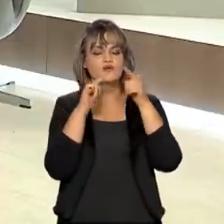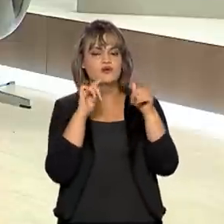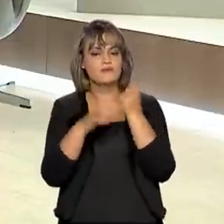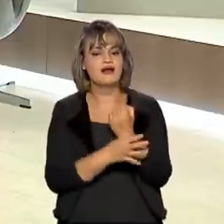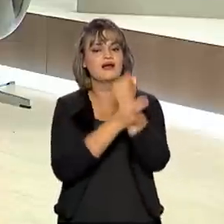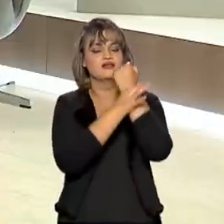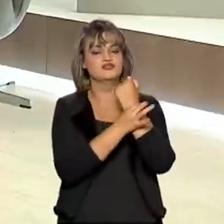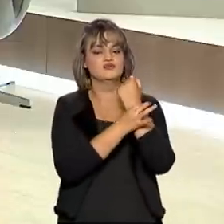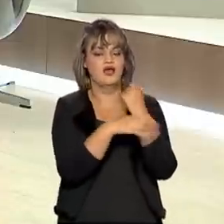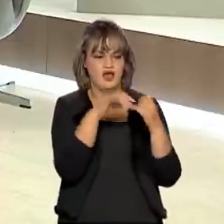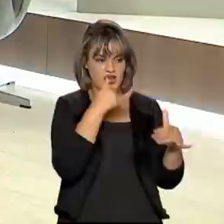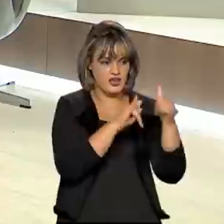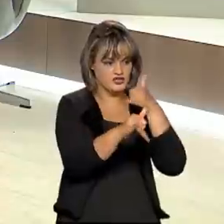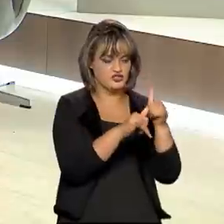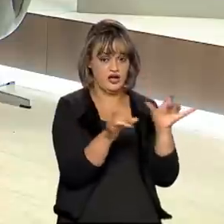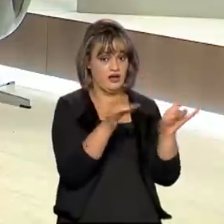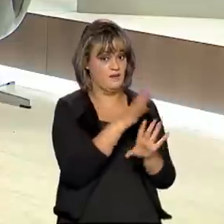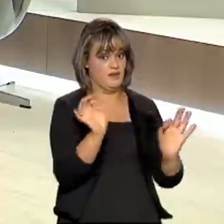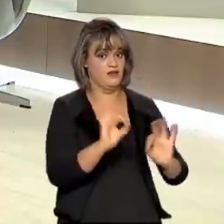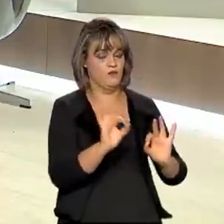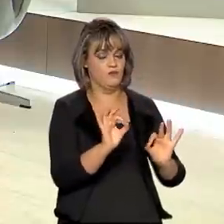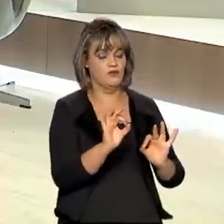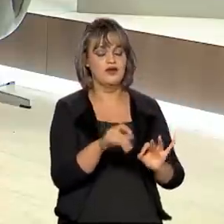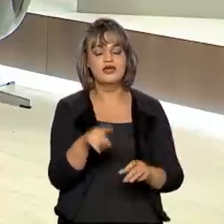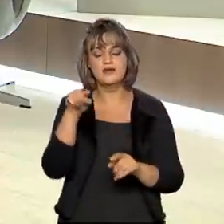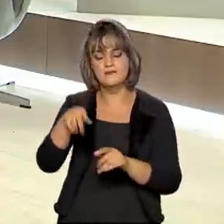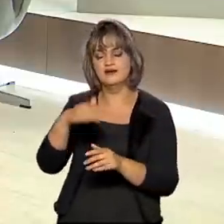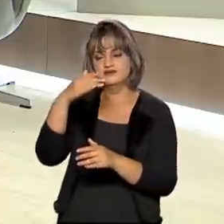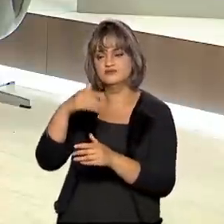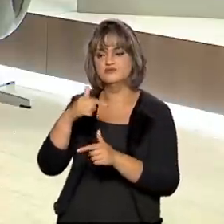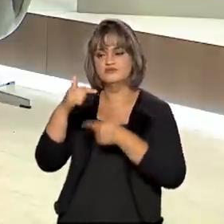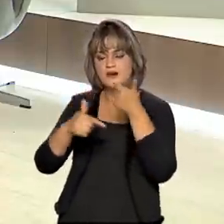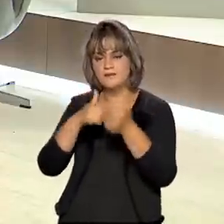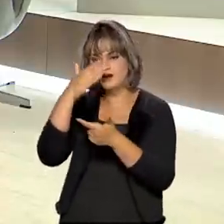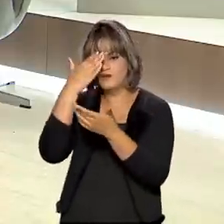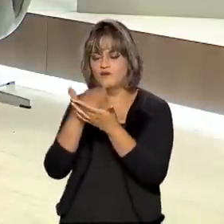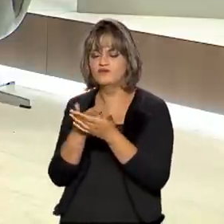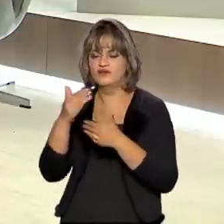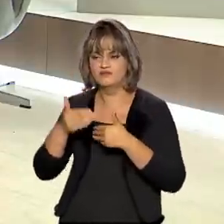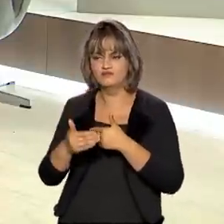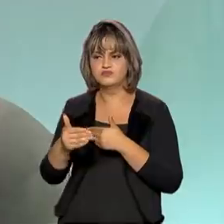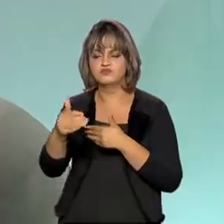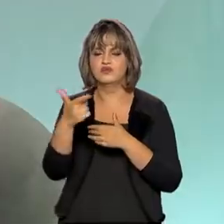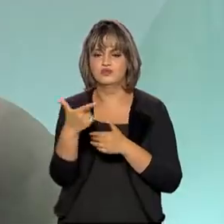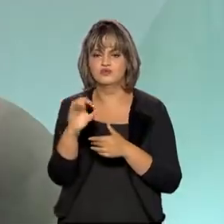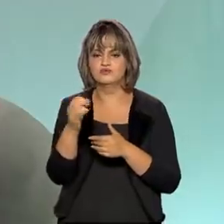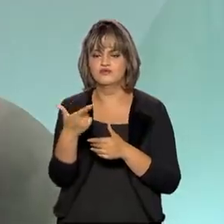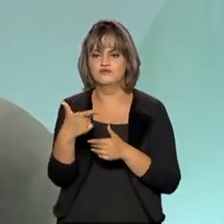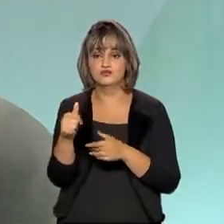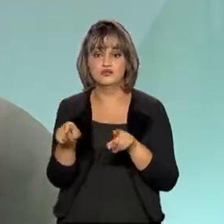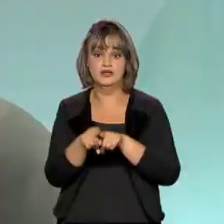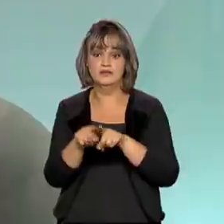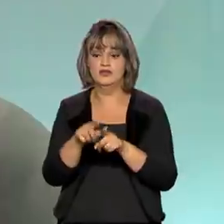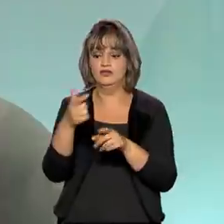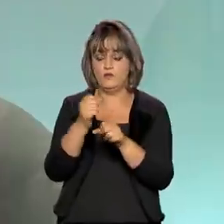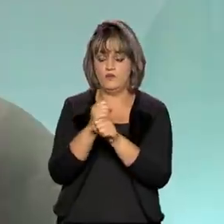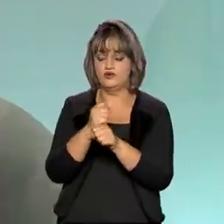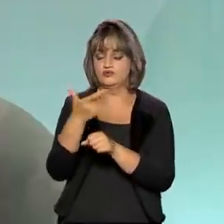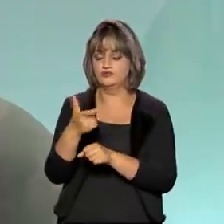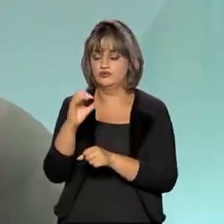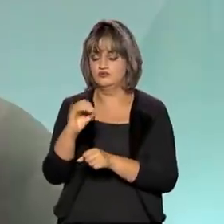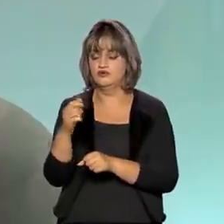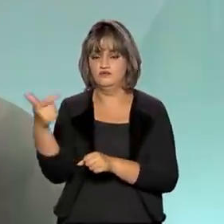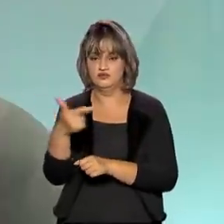tanto a segurança energética do abastecimento quanto a confiabilidade desse suprimento ao longo de 21 e também 22. As medidas estão sendo